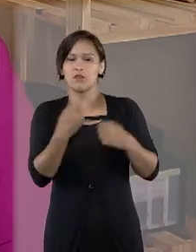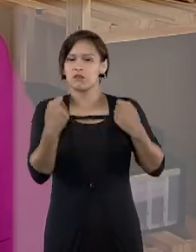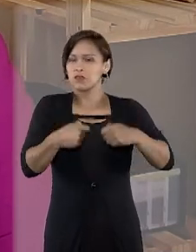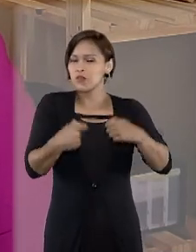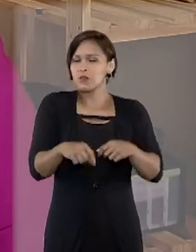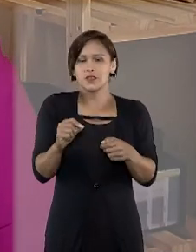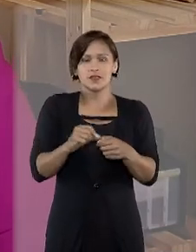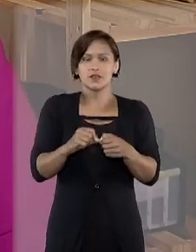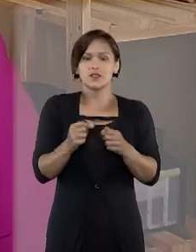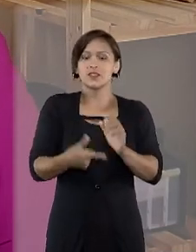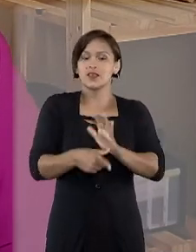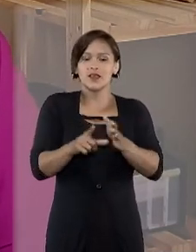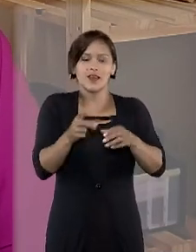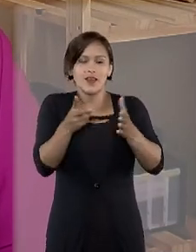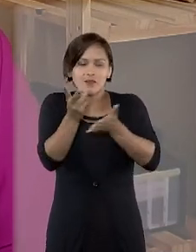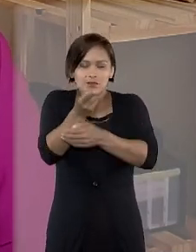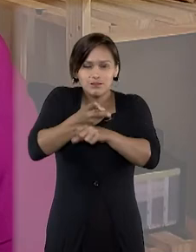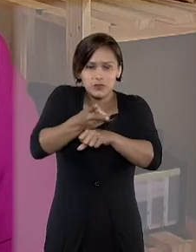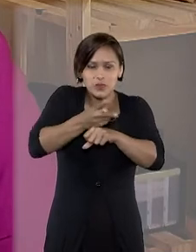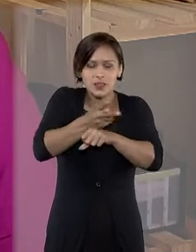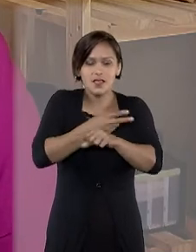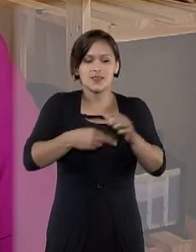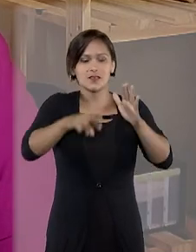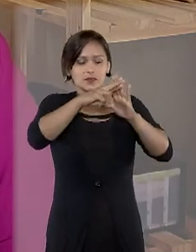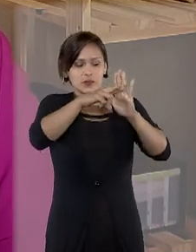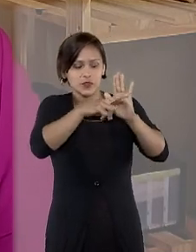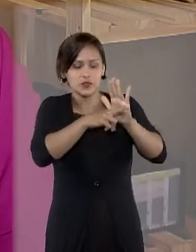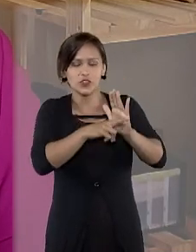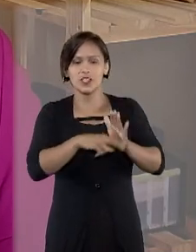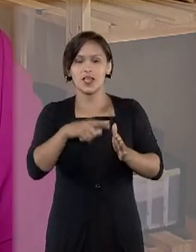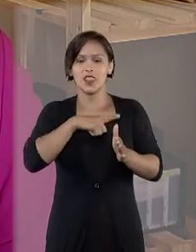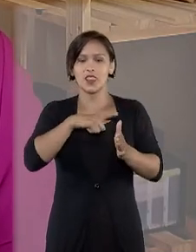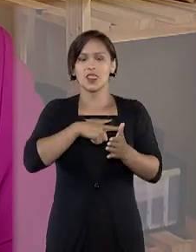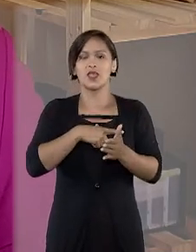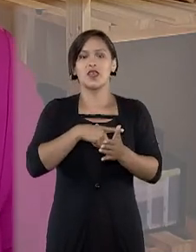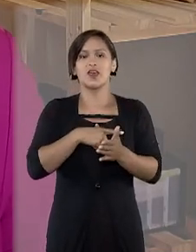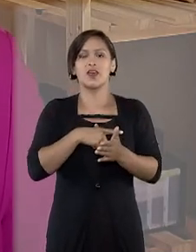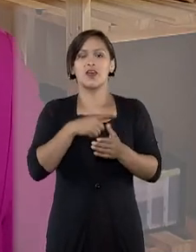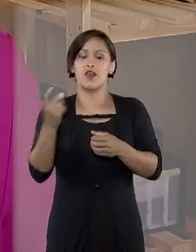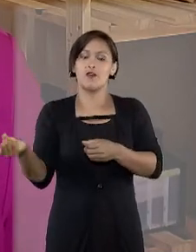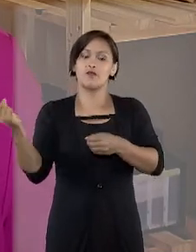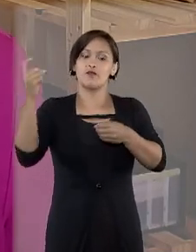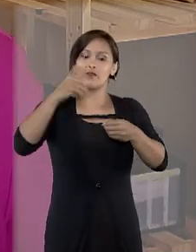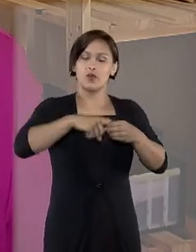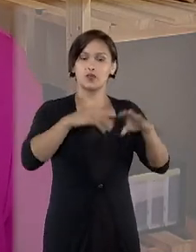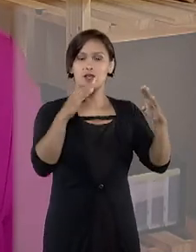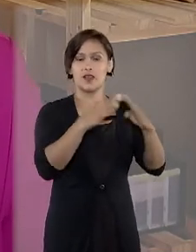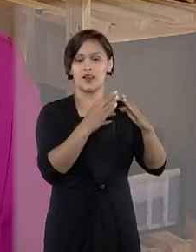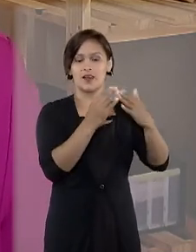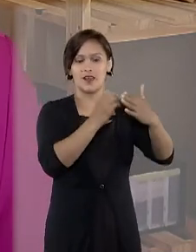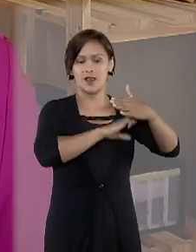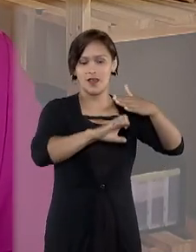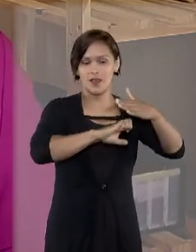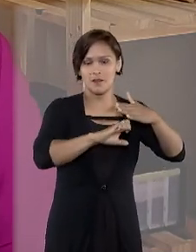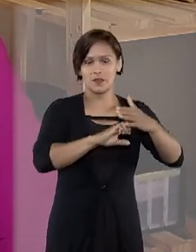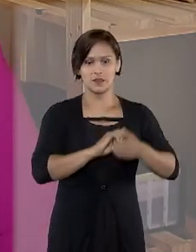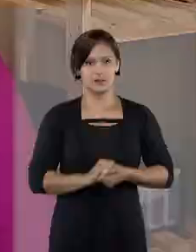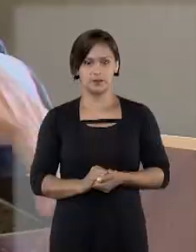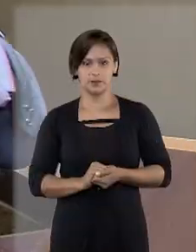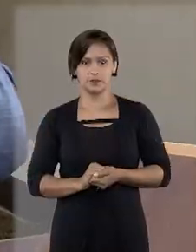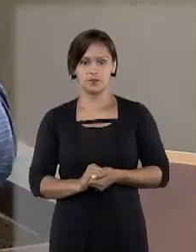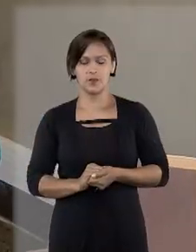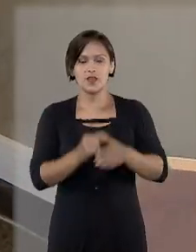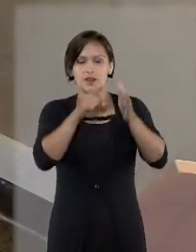necessário, e a apuração de eventuais irregularidades, bem como o retorno do imóvel à empresa expropriada.